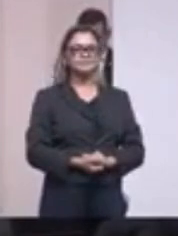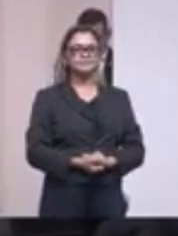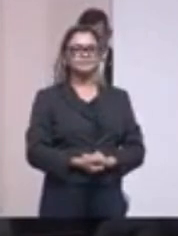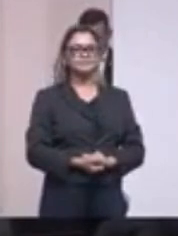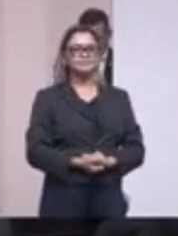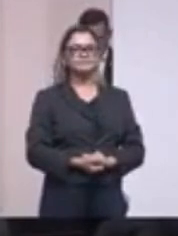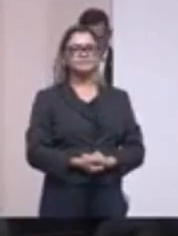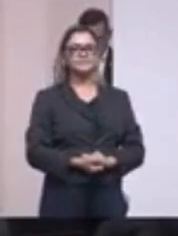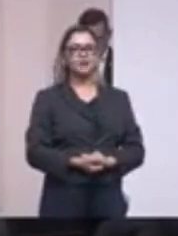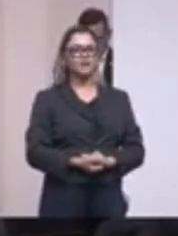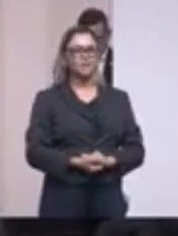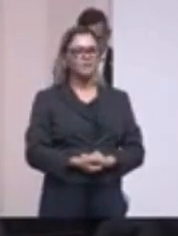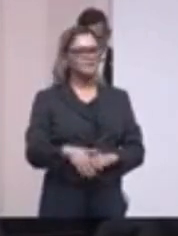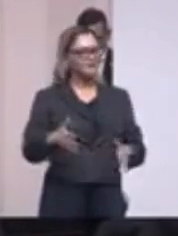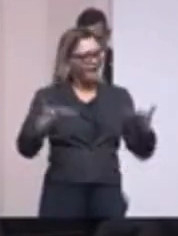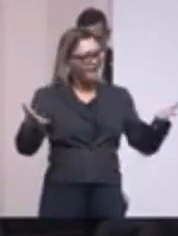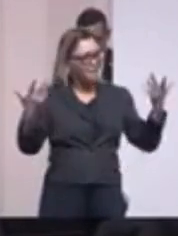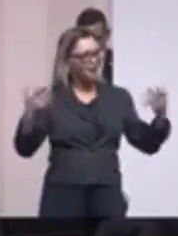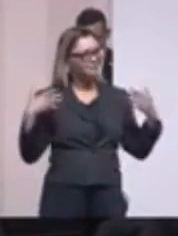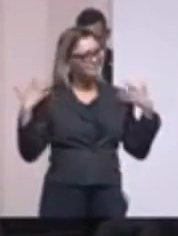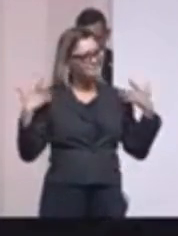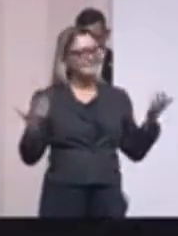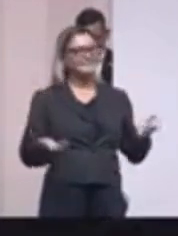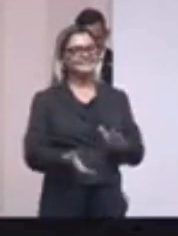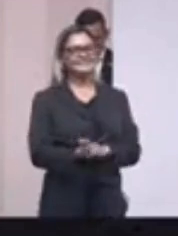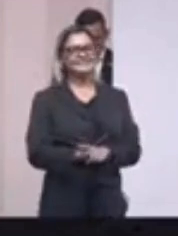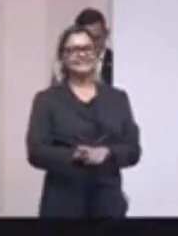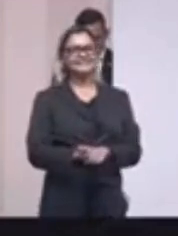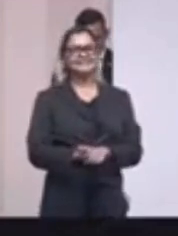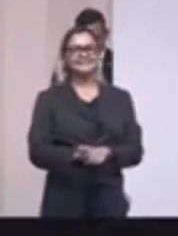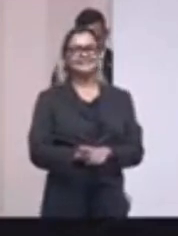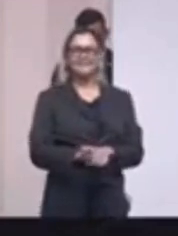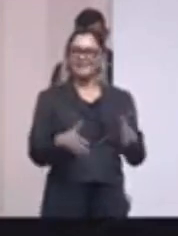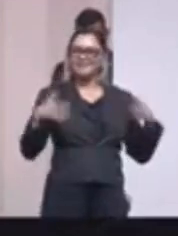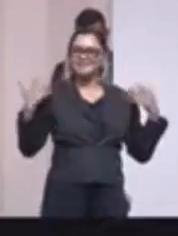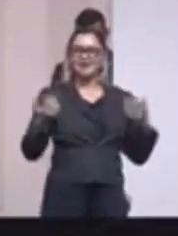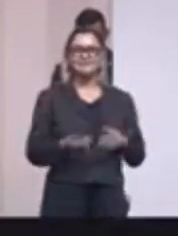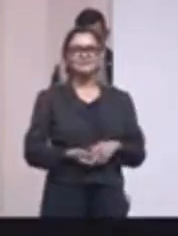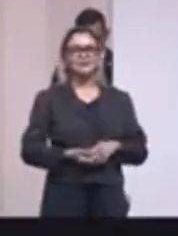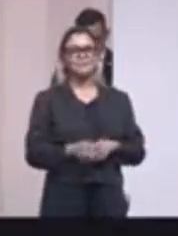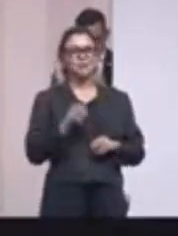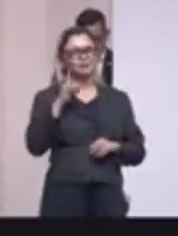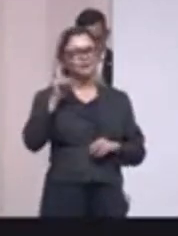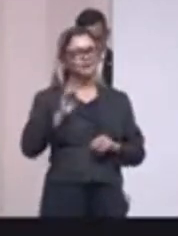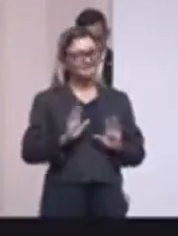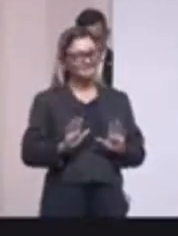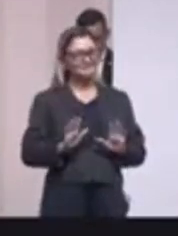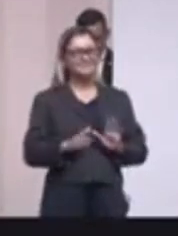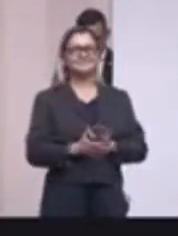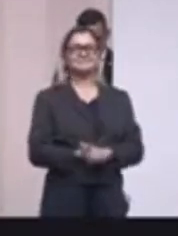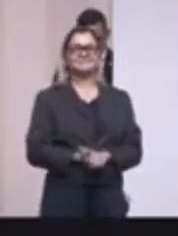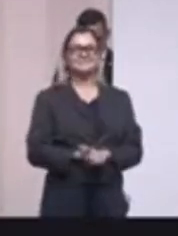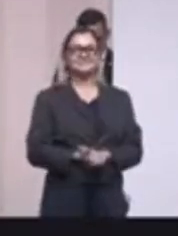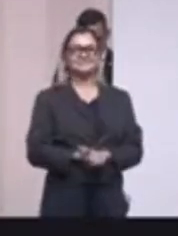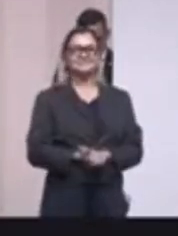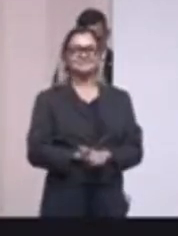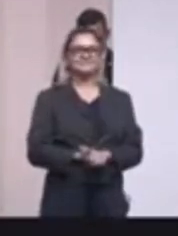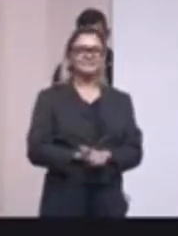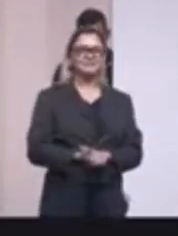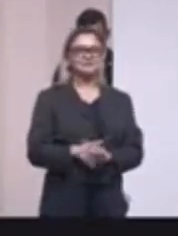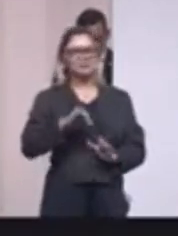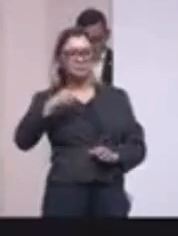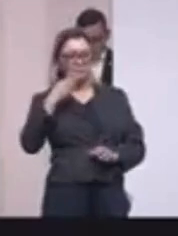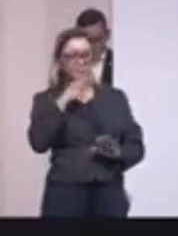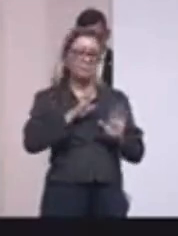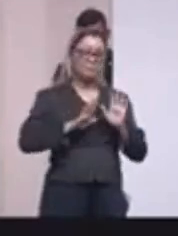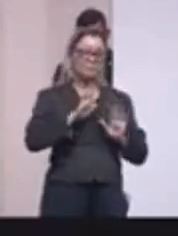Vamos ver se o pessoal está animado, hein? Sabe que a gente mede a animação pelo volume do Bom Dia, né? O pessoal está no jejum aí,